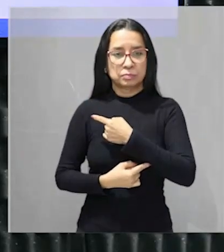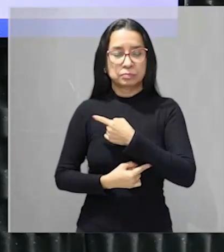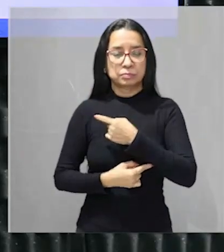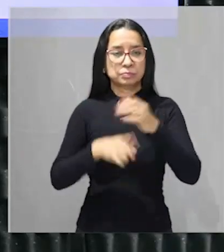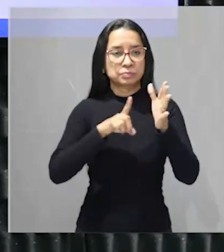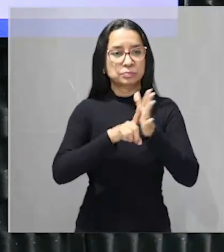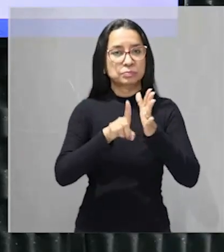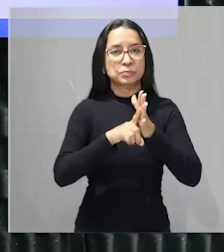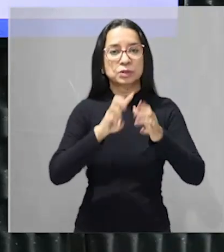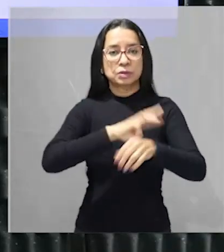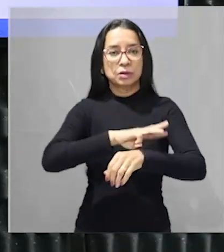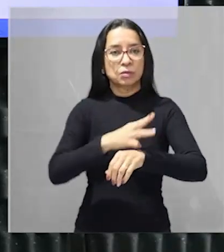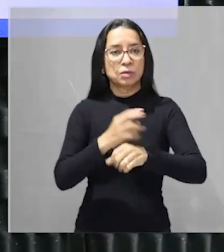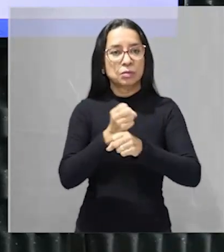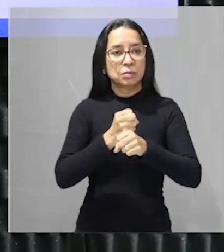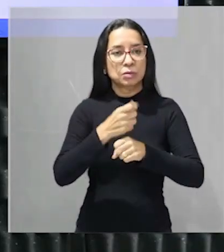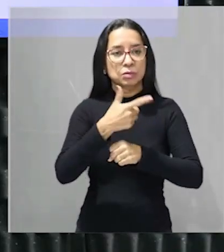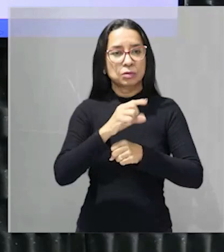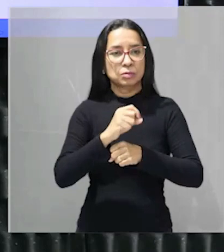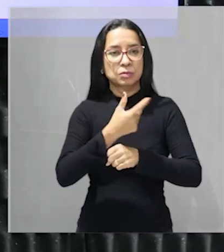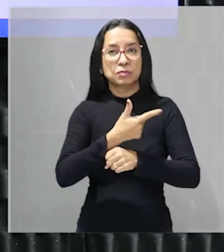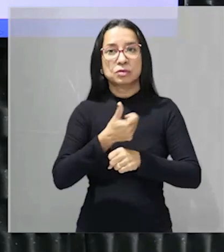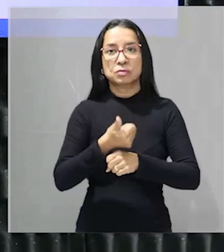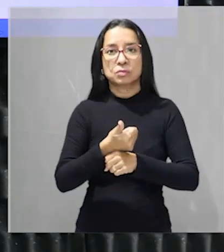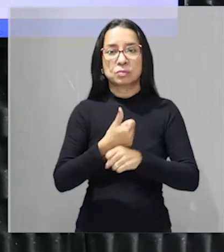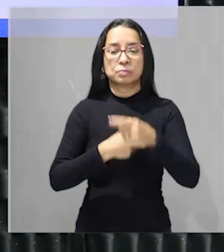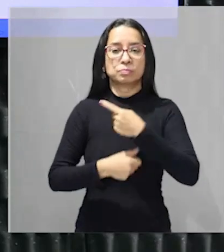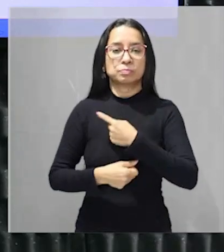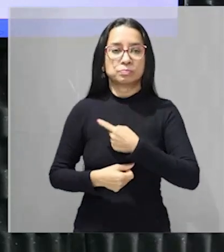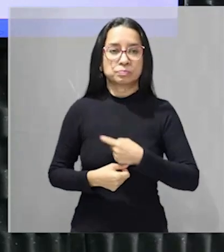da UEMA 2.121 caiu esse ano caiu agora recente